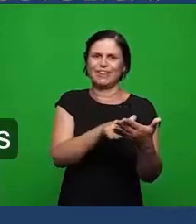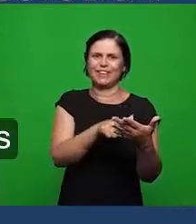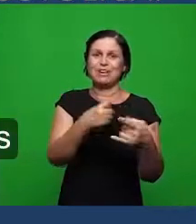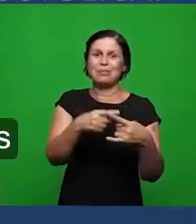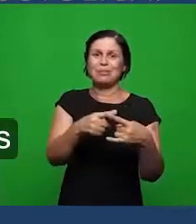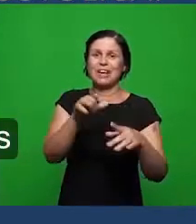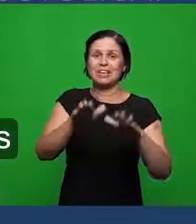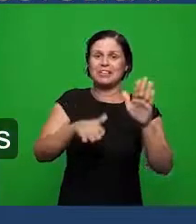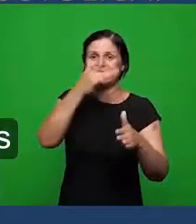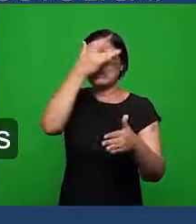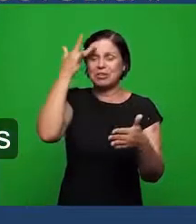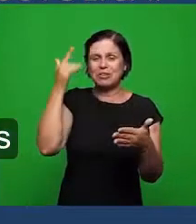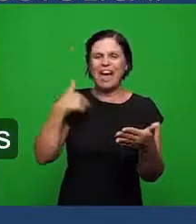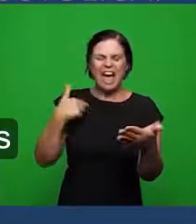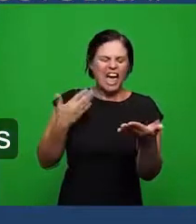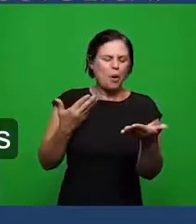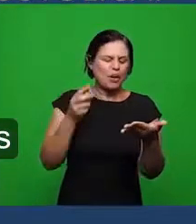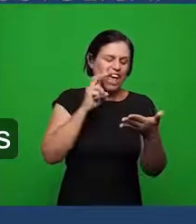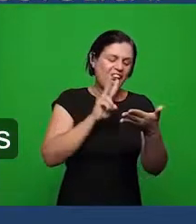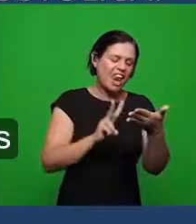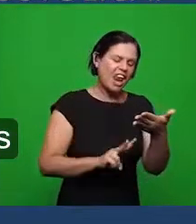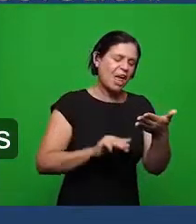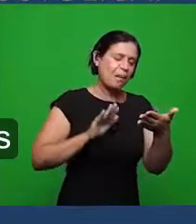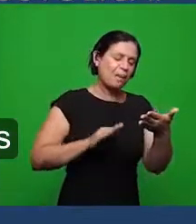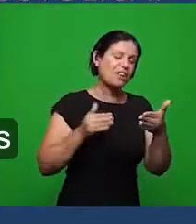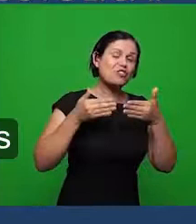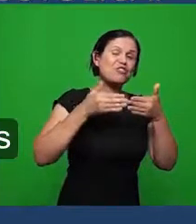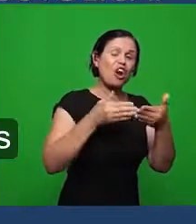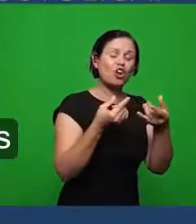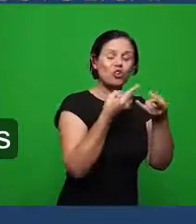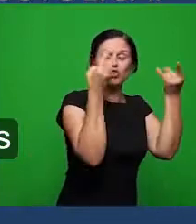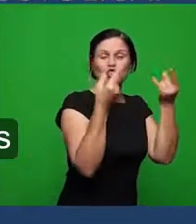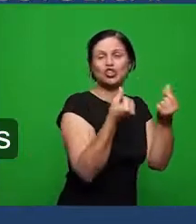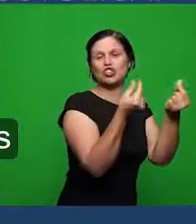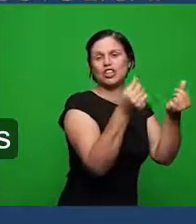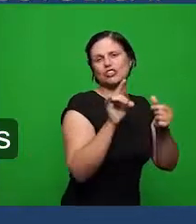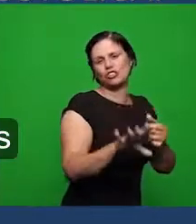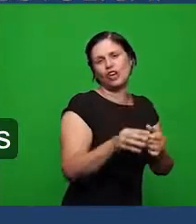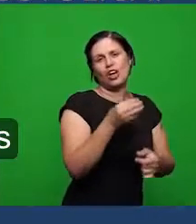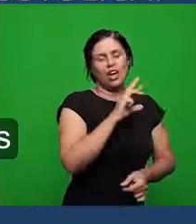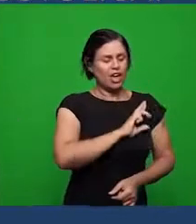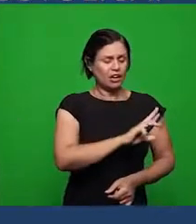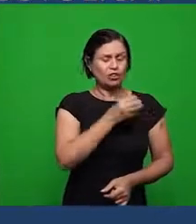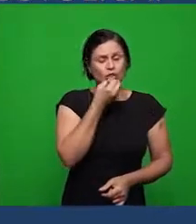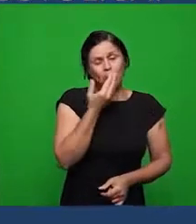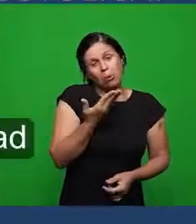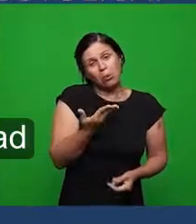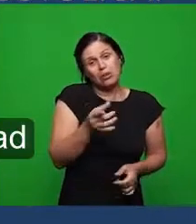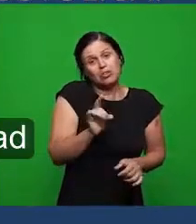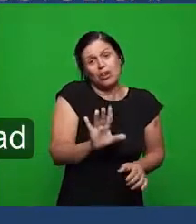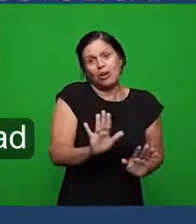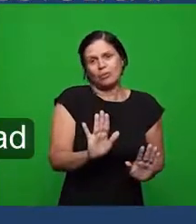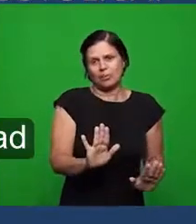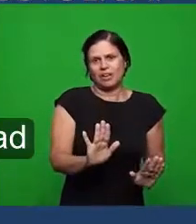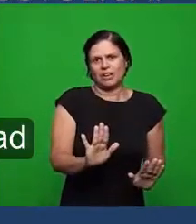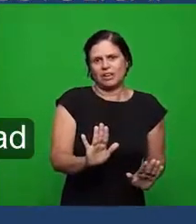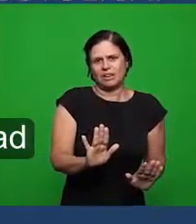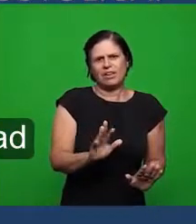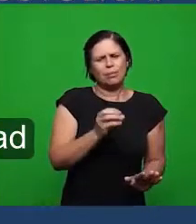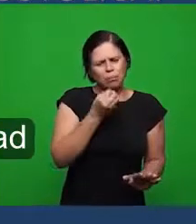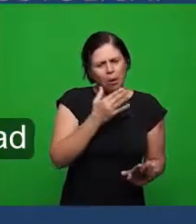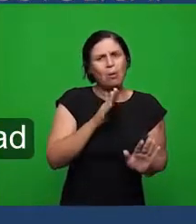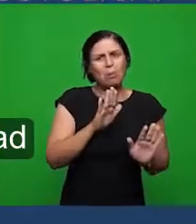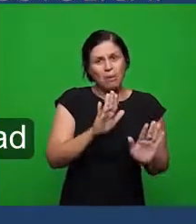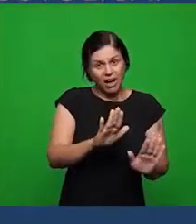entendimento só para esta vida é a boa religião que serve que não faz mal a ninguém